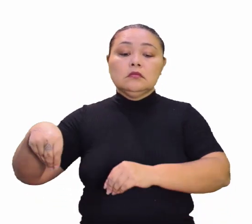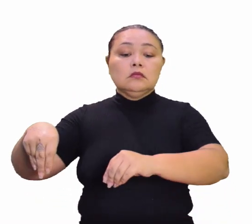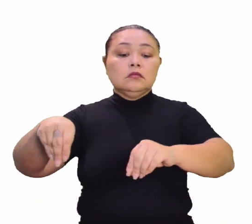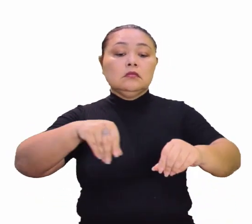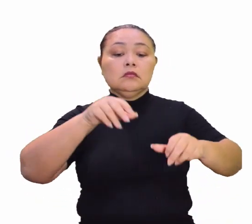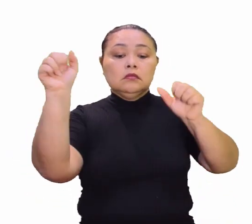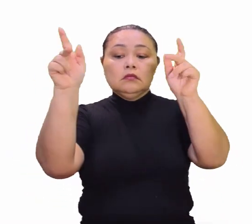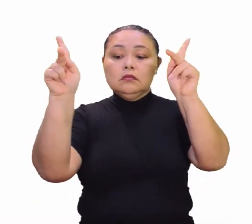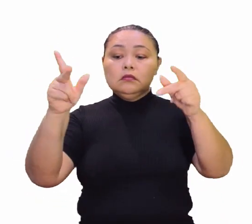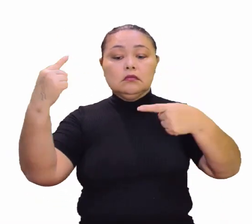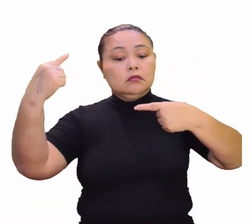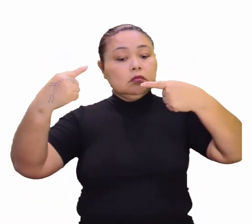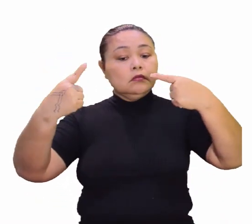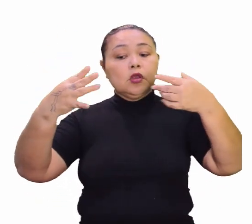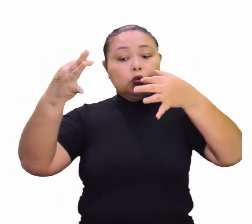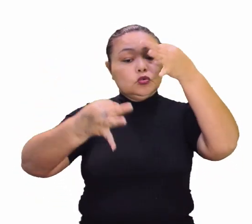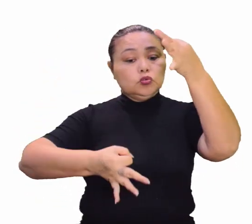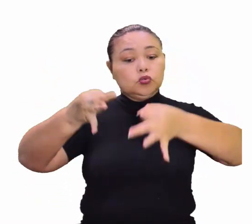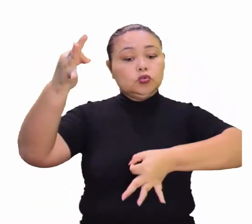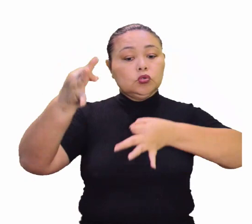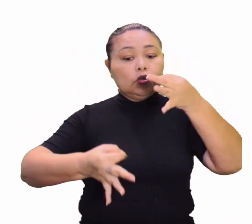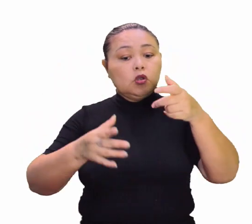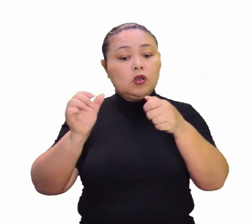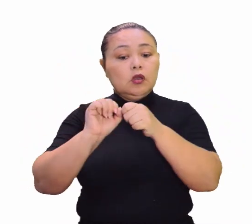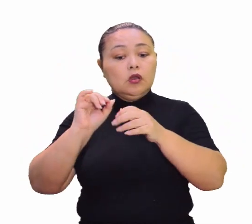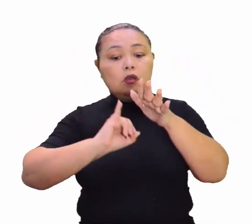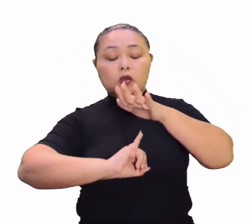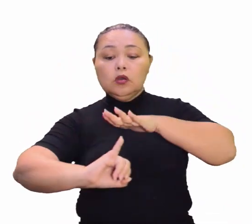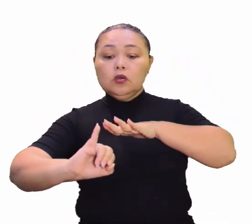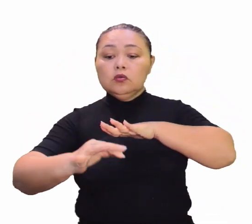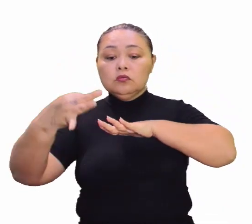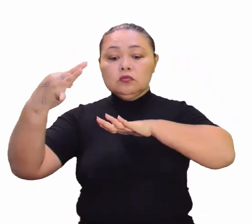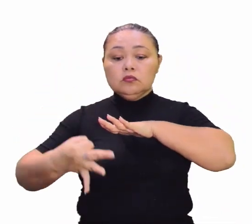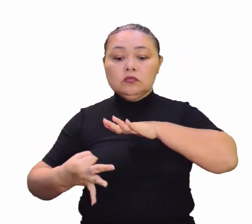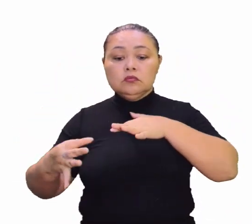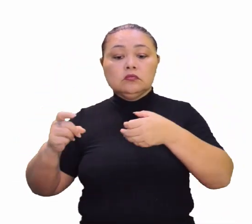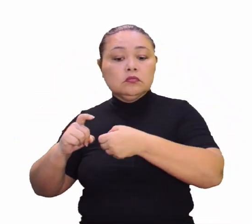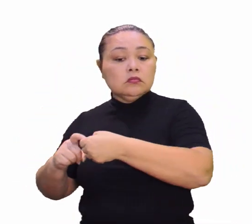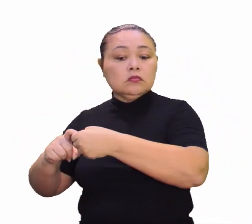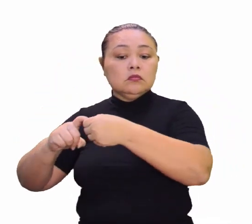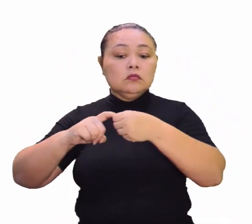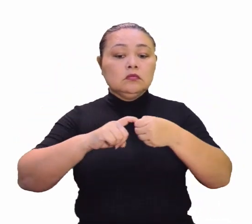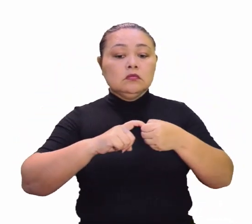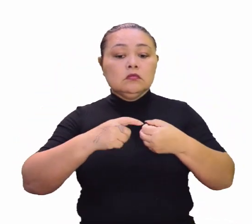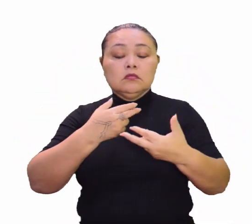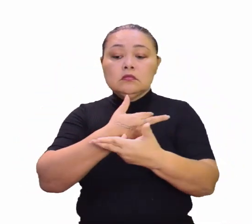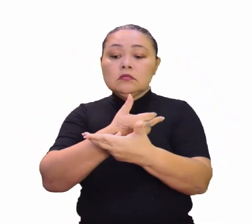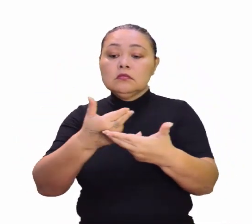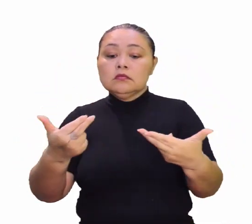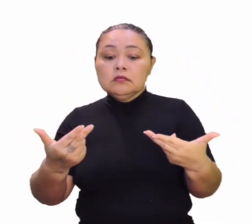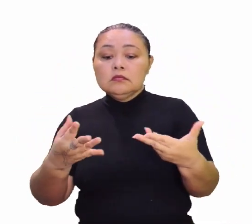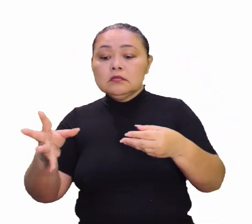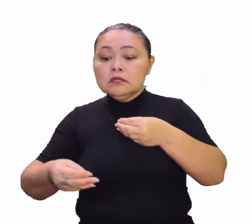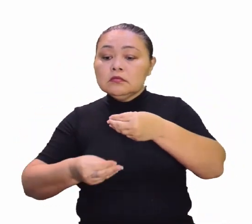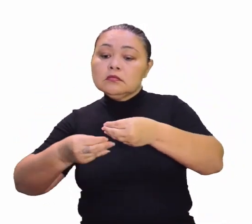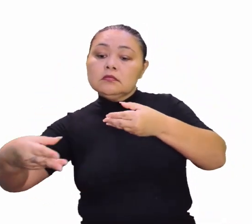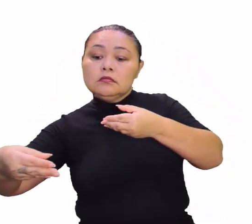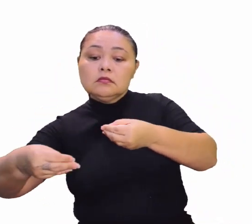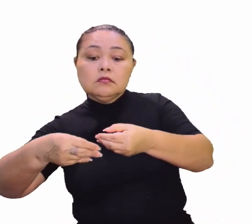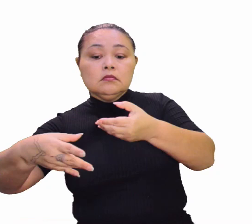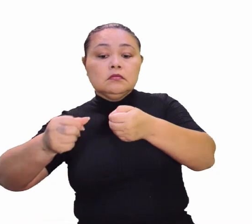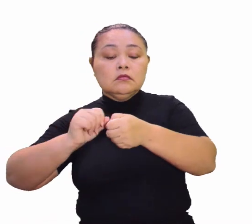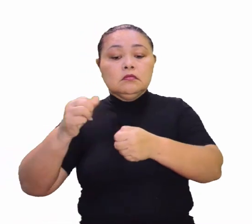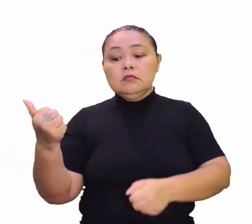justiça, instituições eficazes. E a dezessete, parcerias e meios de implementação.